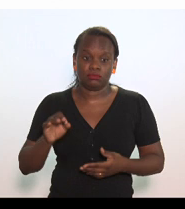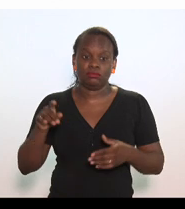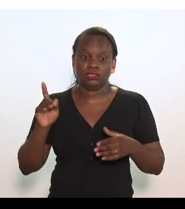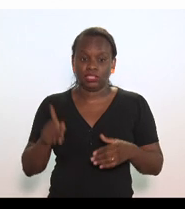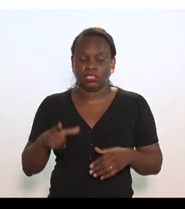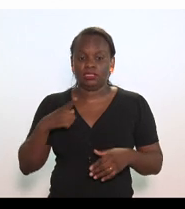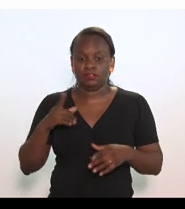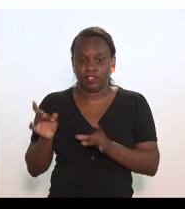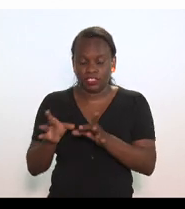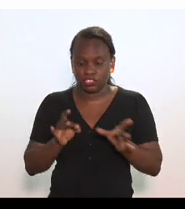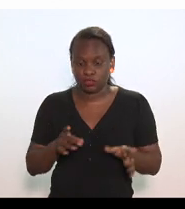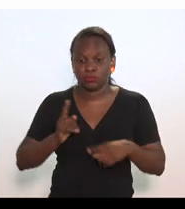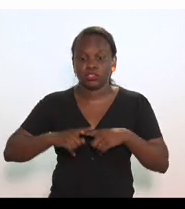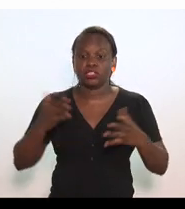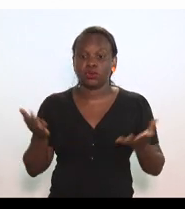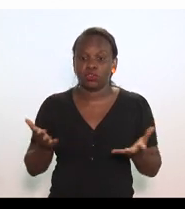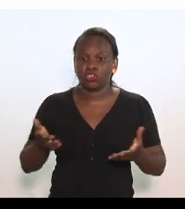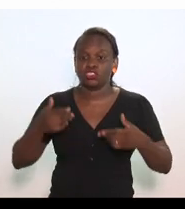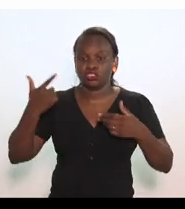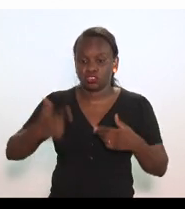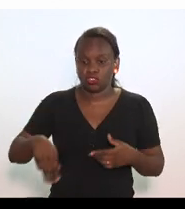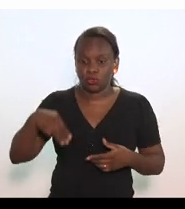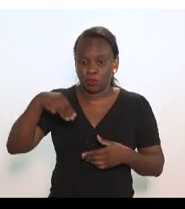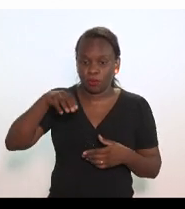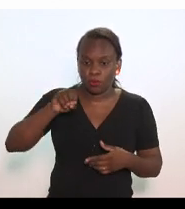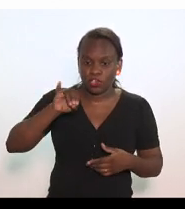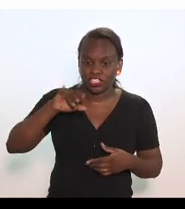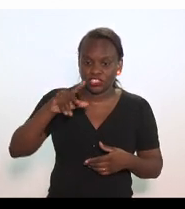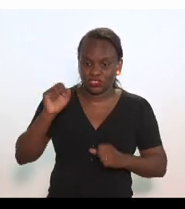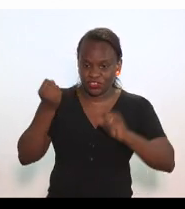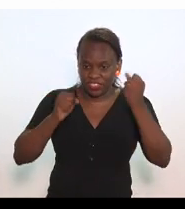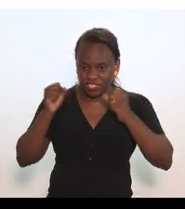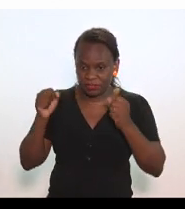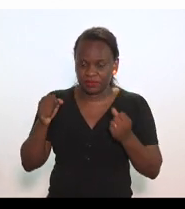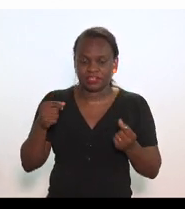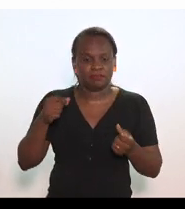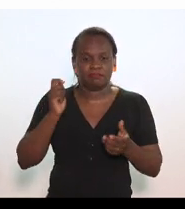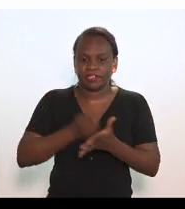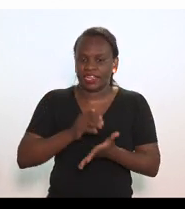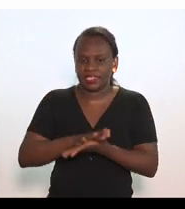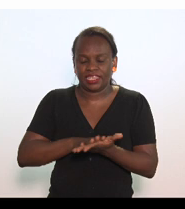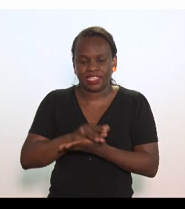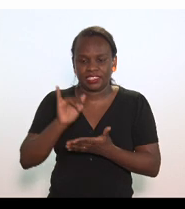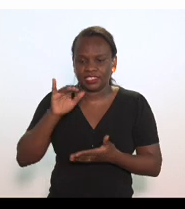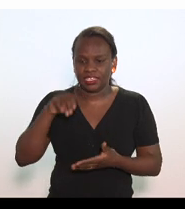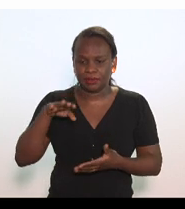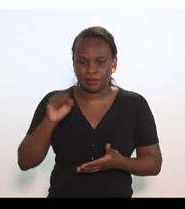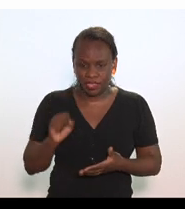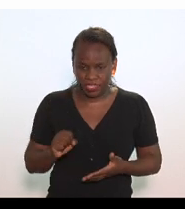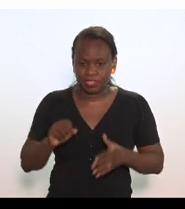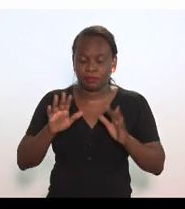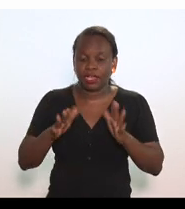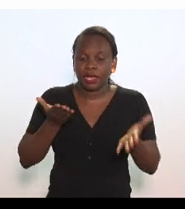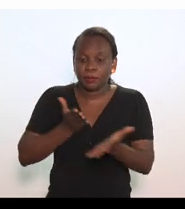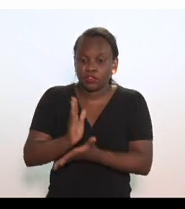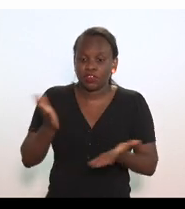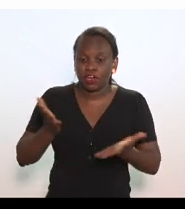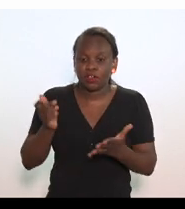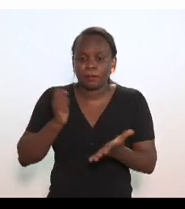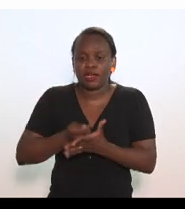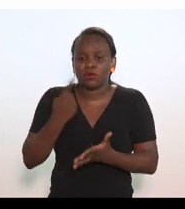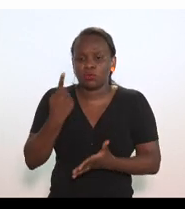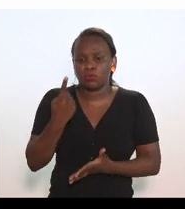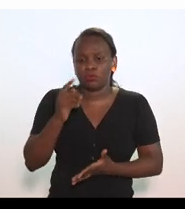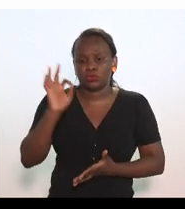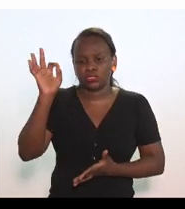porque hoje, volto a dizer, os moinhos não pagam nada de CMS e com a aprovação dessa lei ele vai pagar 1% de CMS